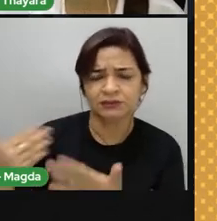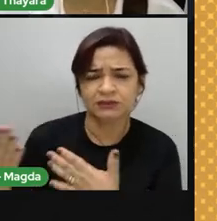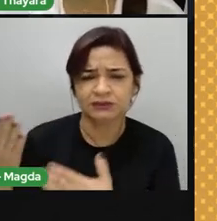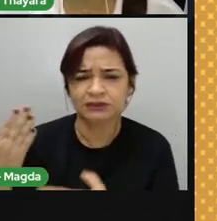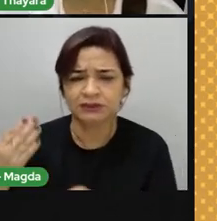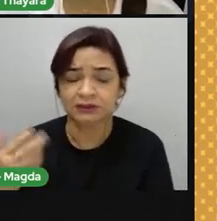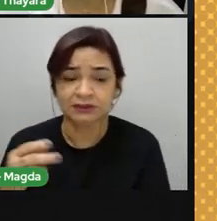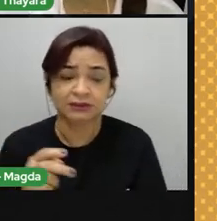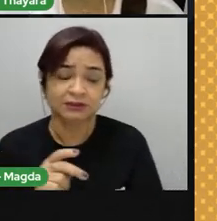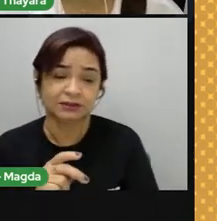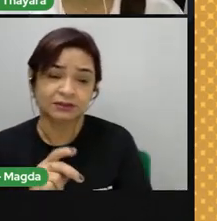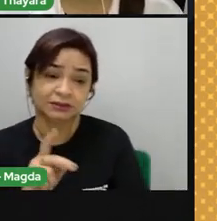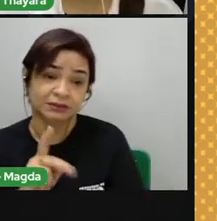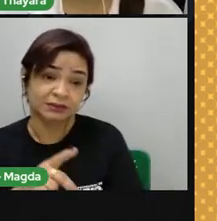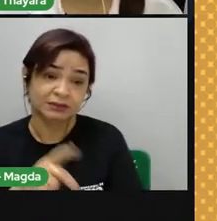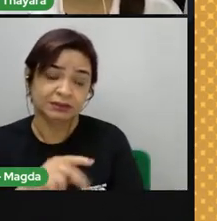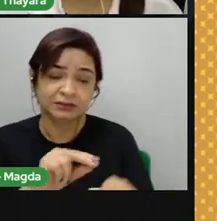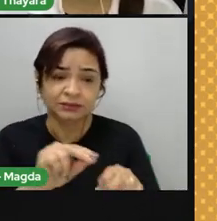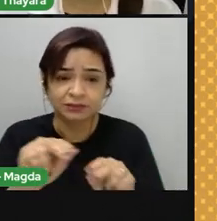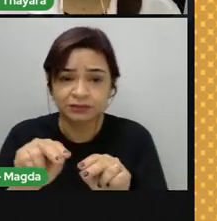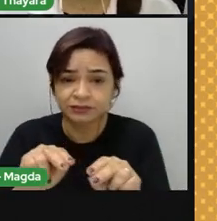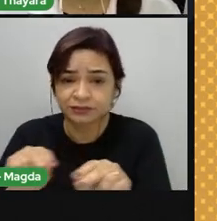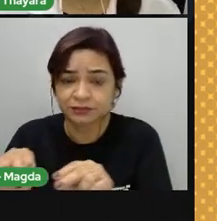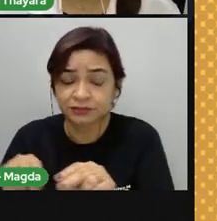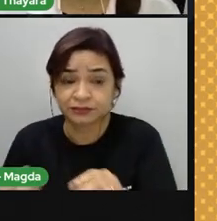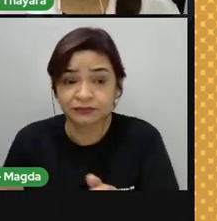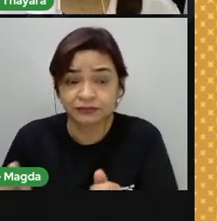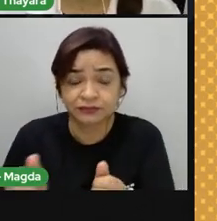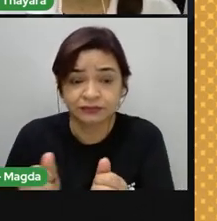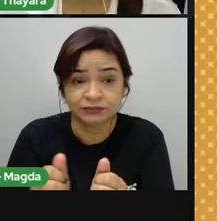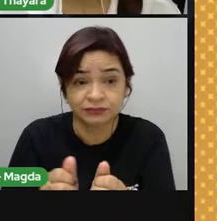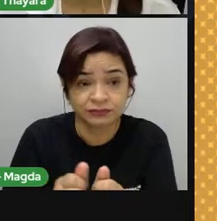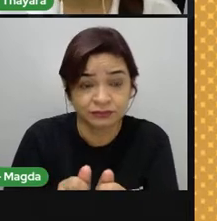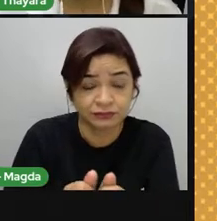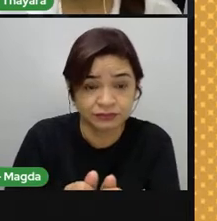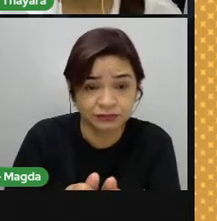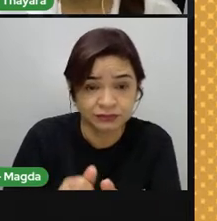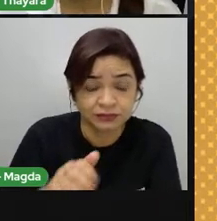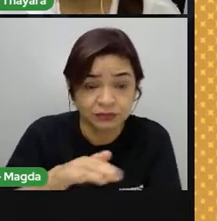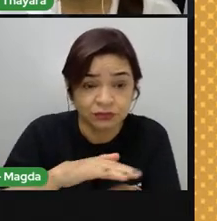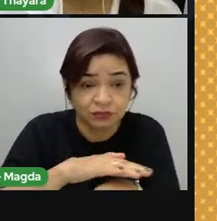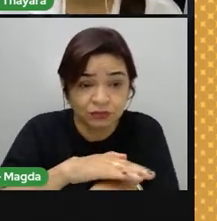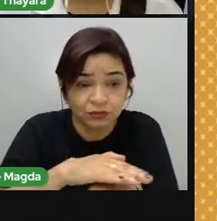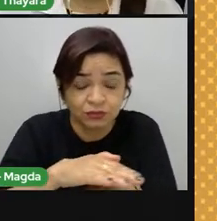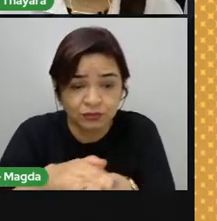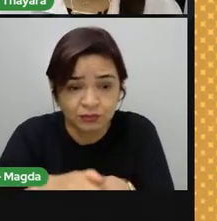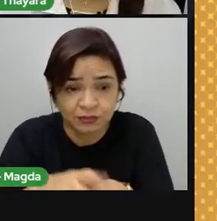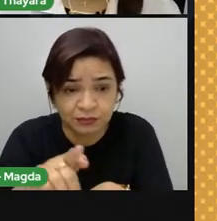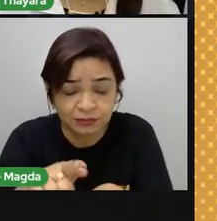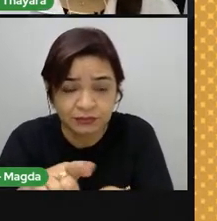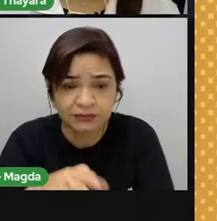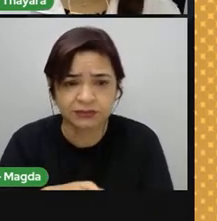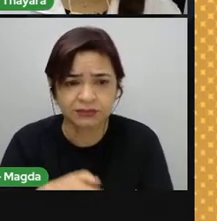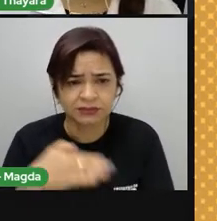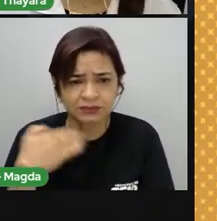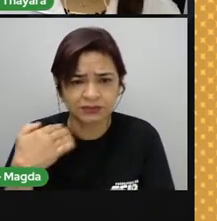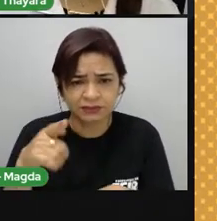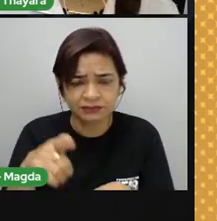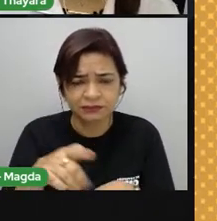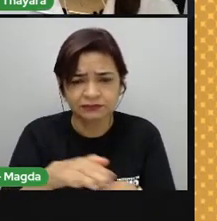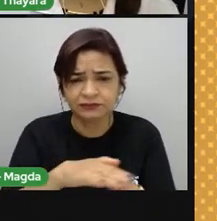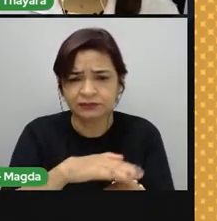começou a se fragmentar. Esses fragmentos, esse sedimento, cobriu esse animal que morreu. Foram aqui sendo